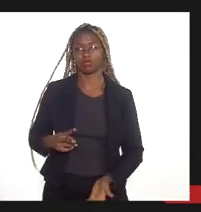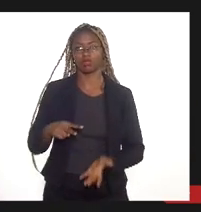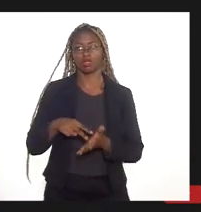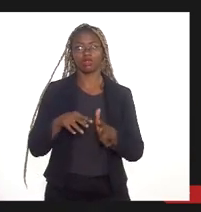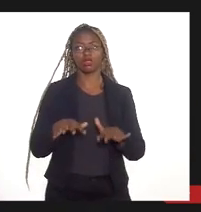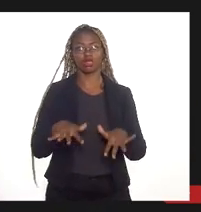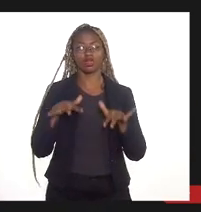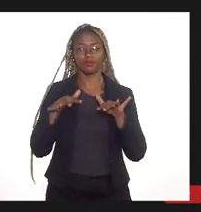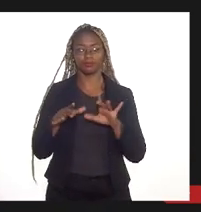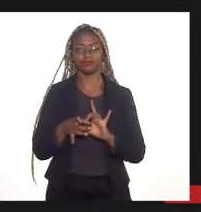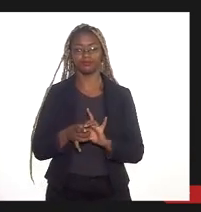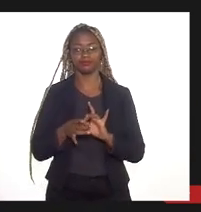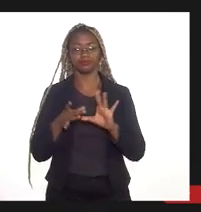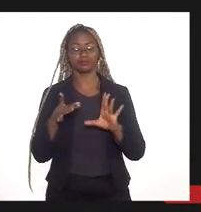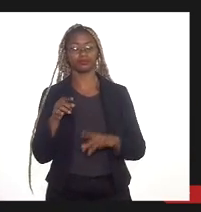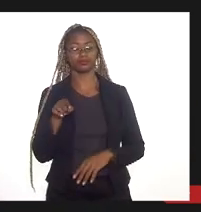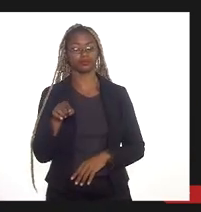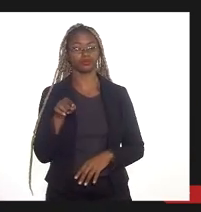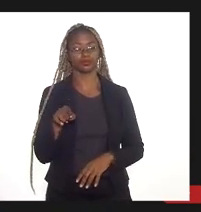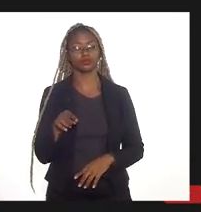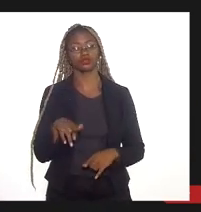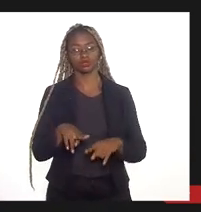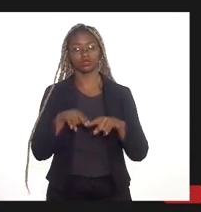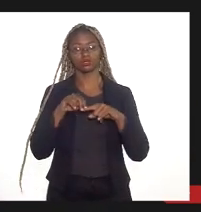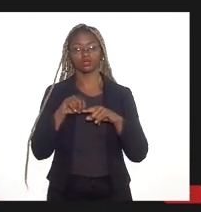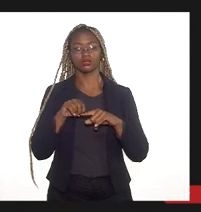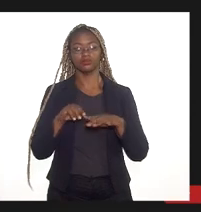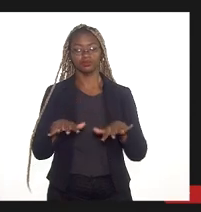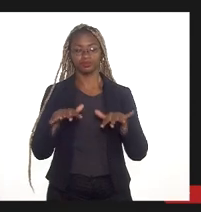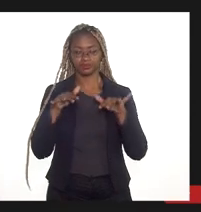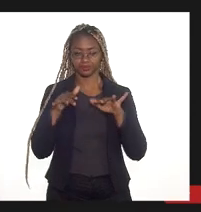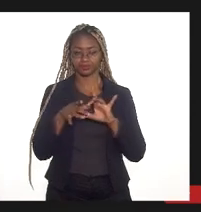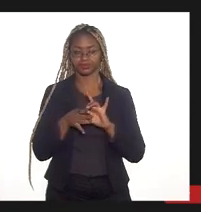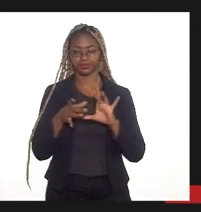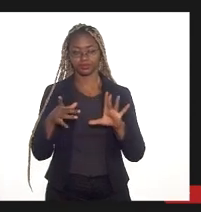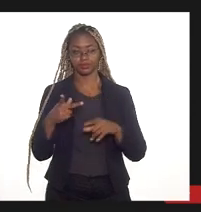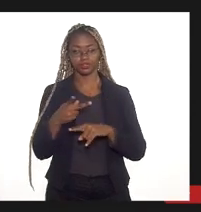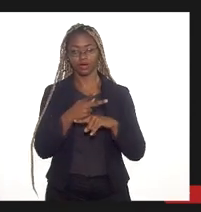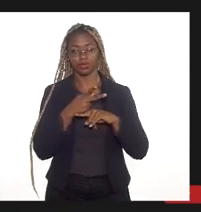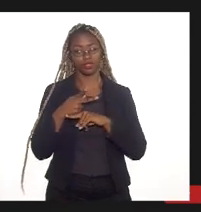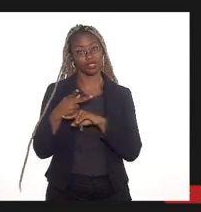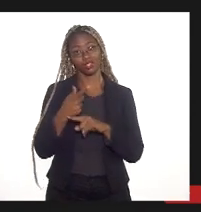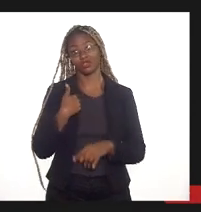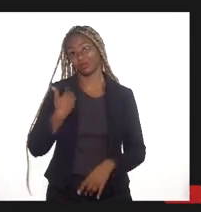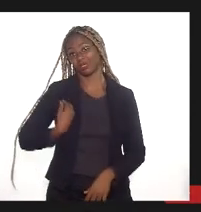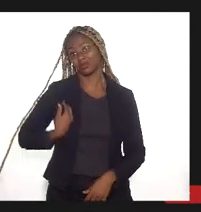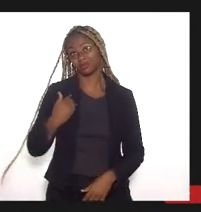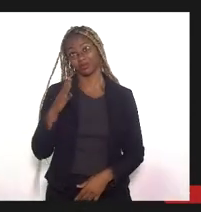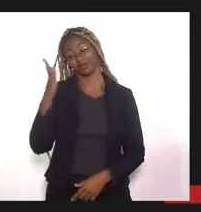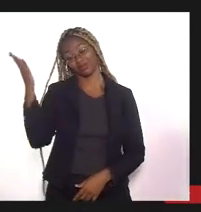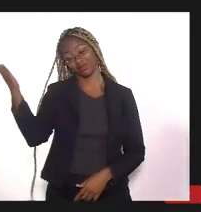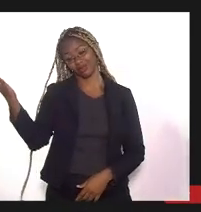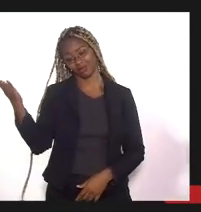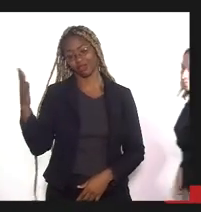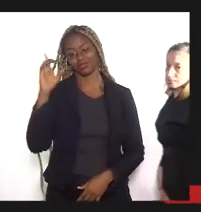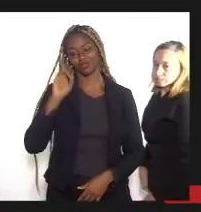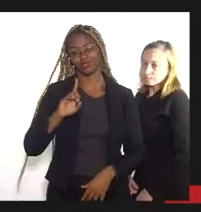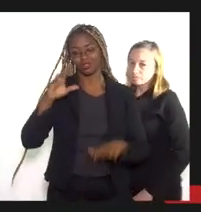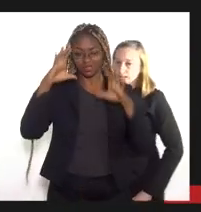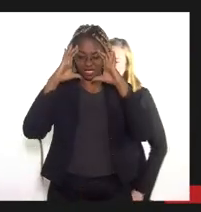audiência, infelizmente, em razão de uma audiência pública da Procuradoria Federal dos Direitos do Cidadão que eu